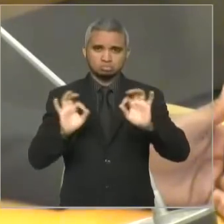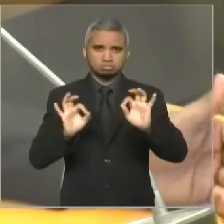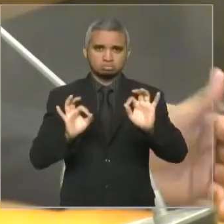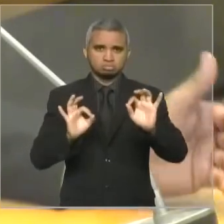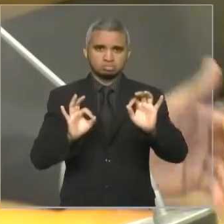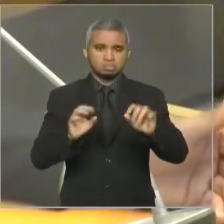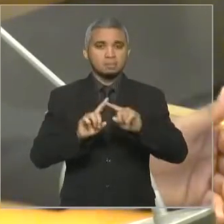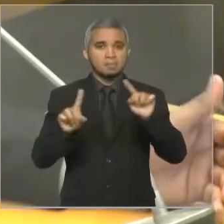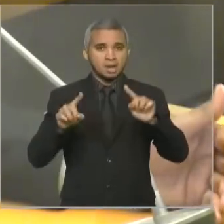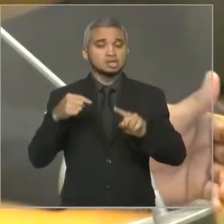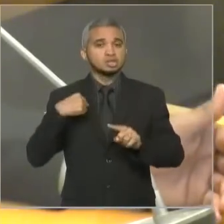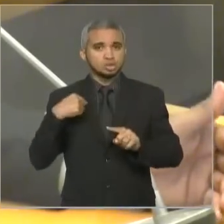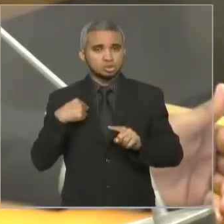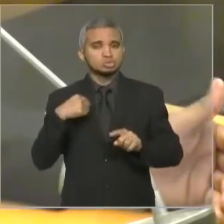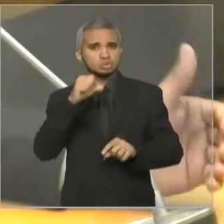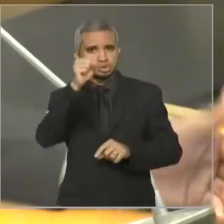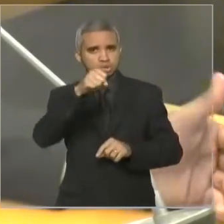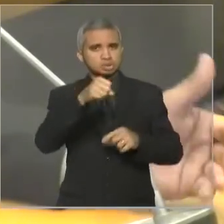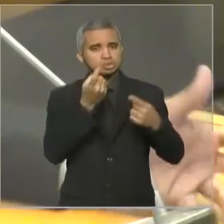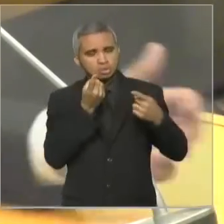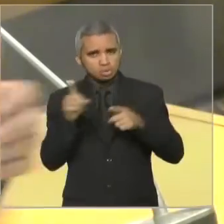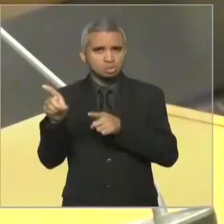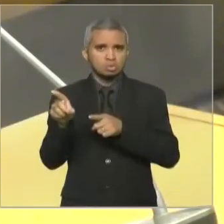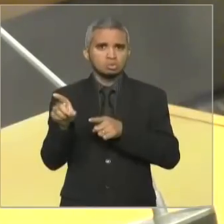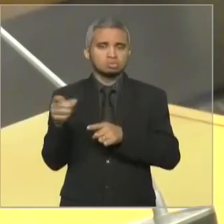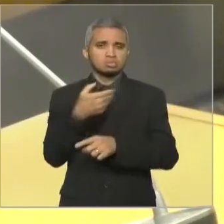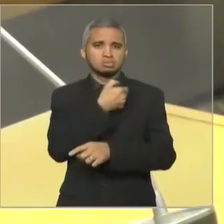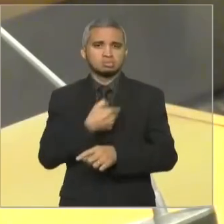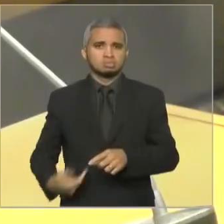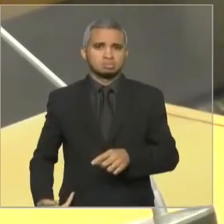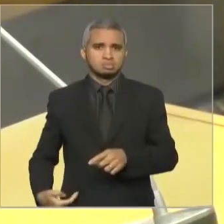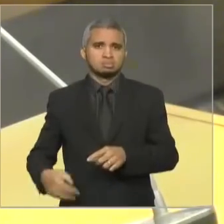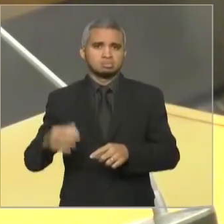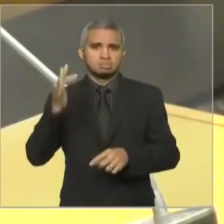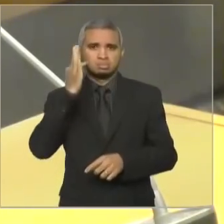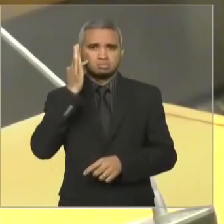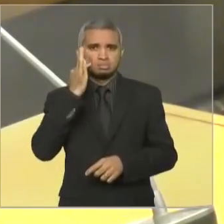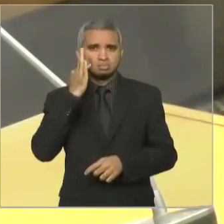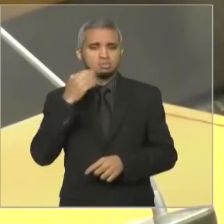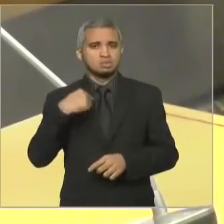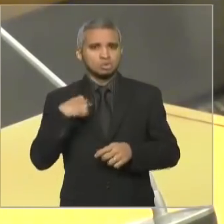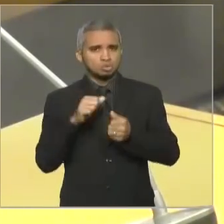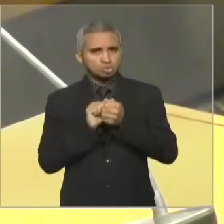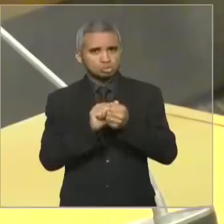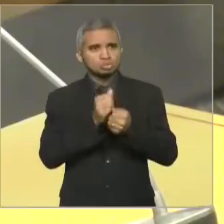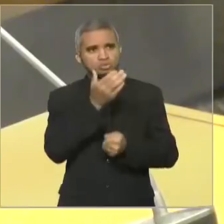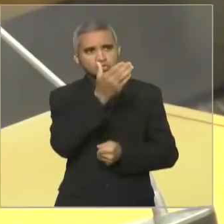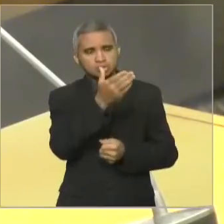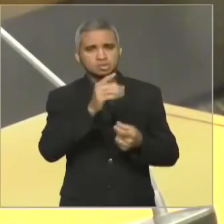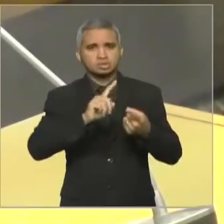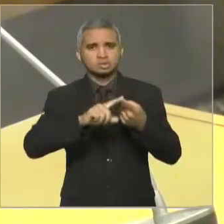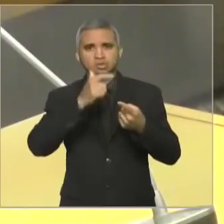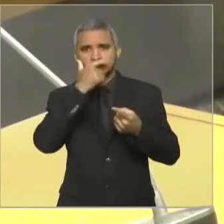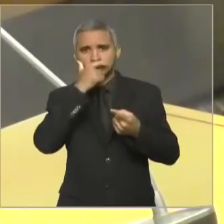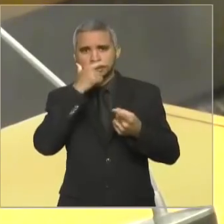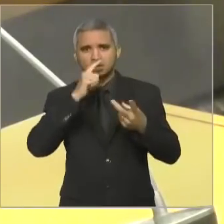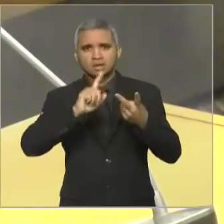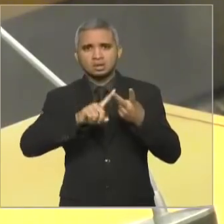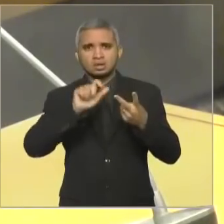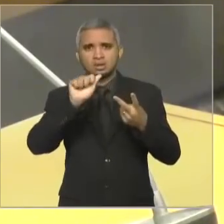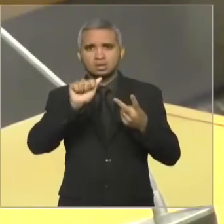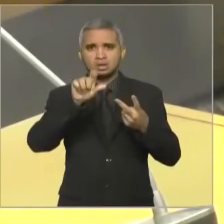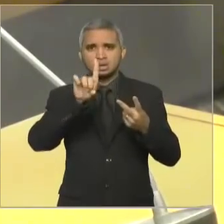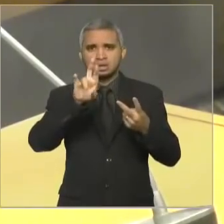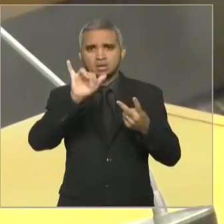continuar na oposição e ao lado de vocês na oposição, tanto pelo lado do seu lado, como do lado do Adriano, deputado Arnaldo,